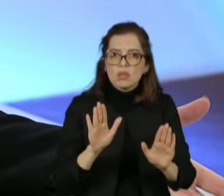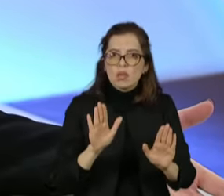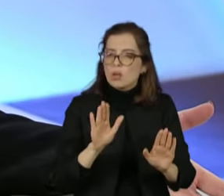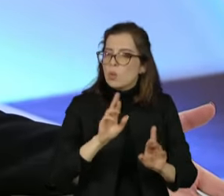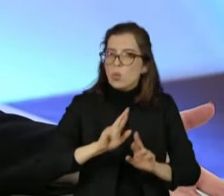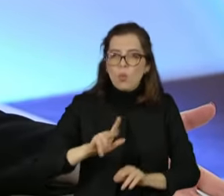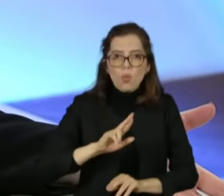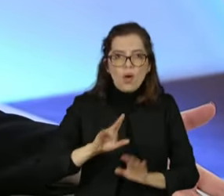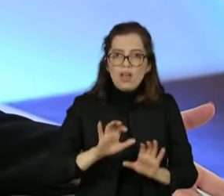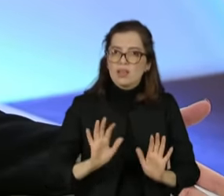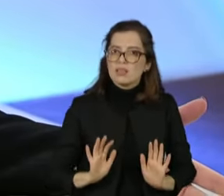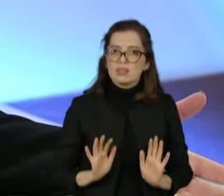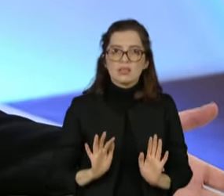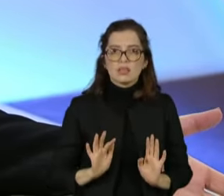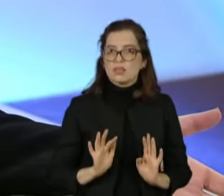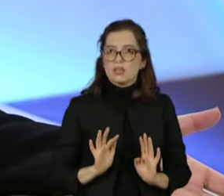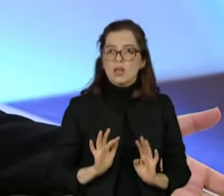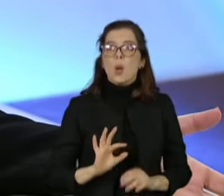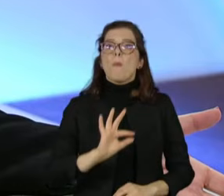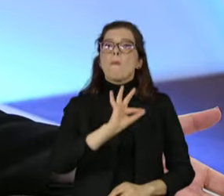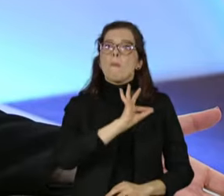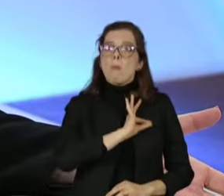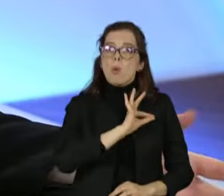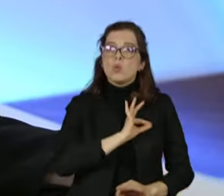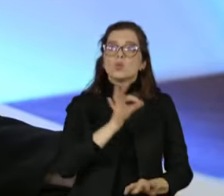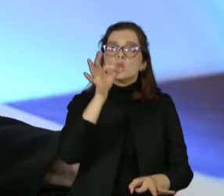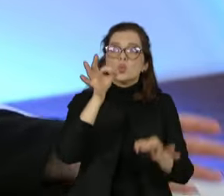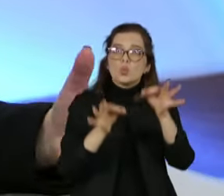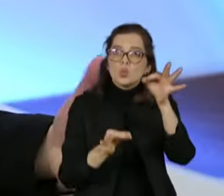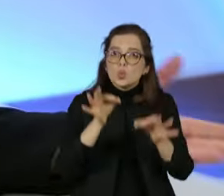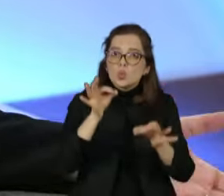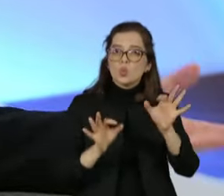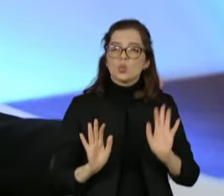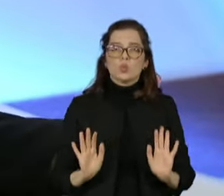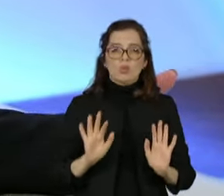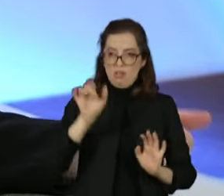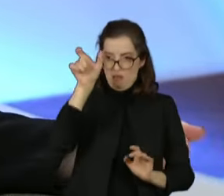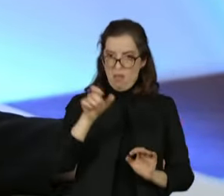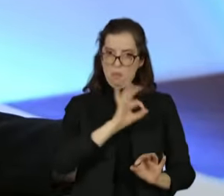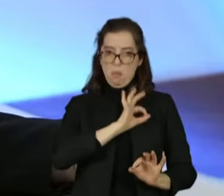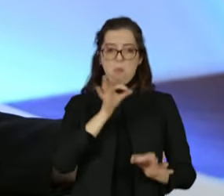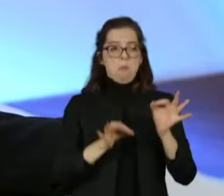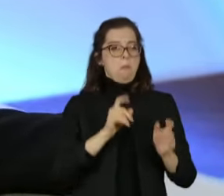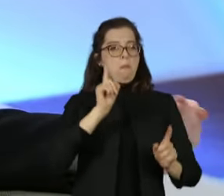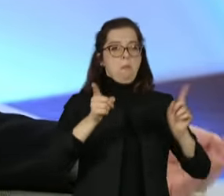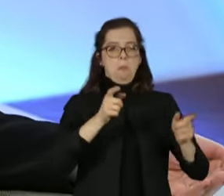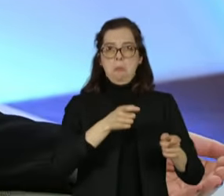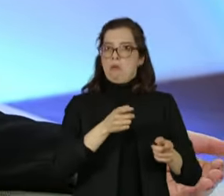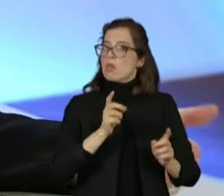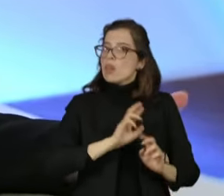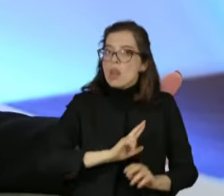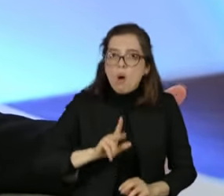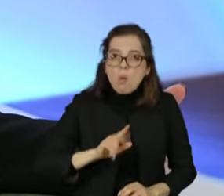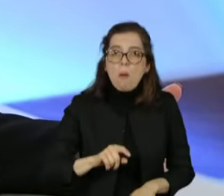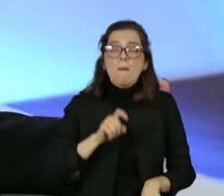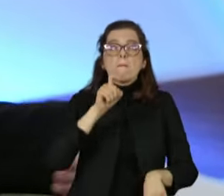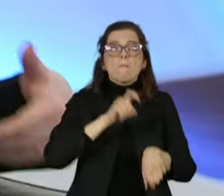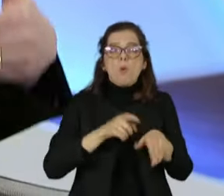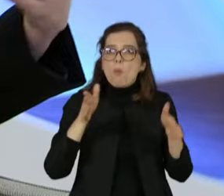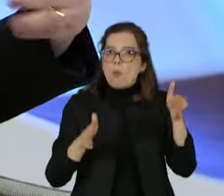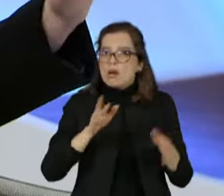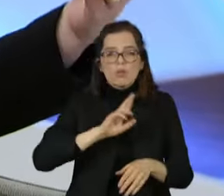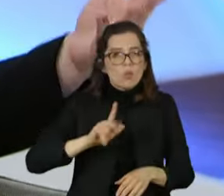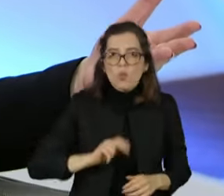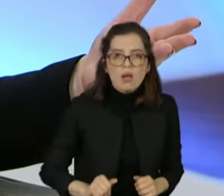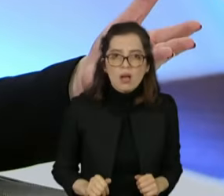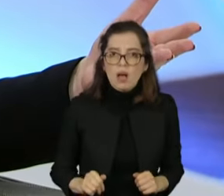que sim, é um problema gravíssimo no Brasil a questão dos presos provisórios. Eles ocupam, inclusive, espaços, muitas vezes, que deveriam ser destinados a presos